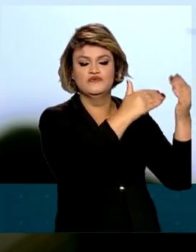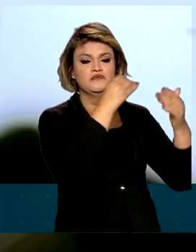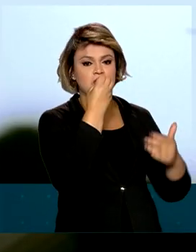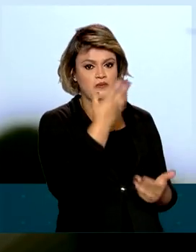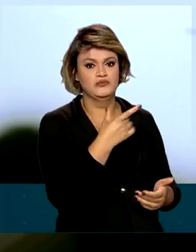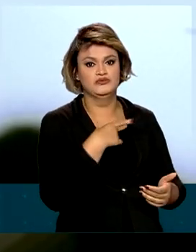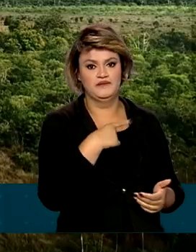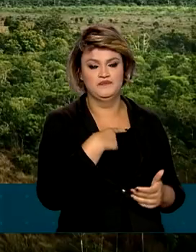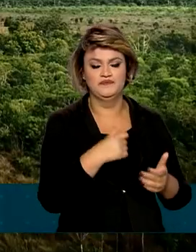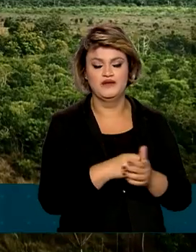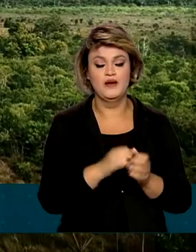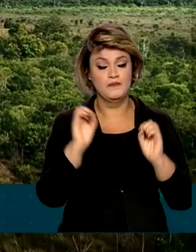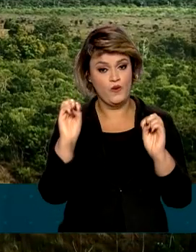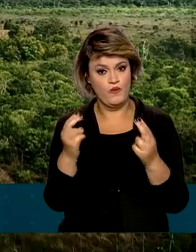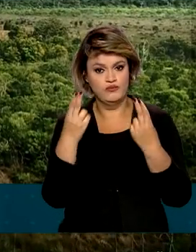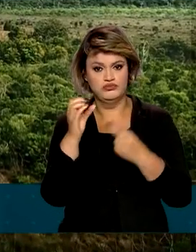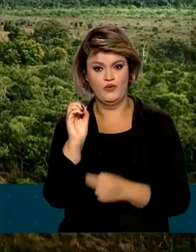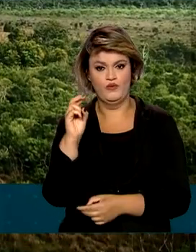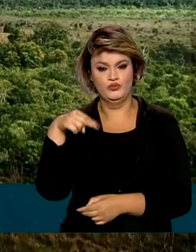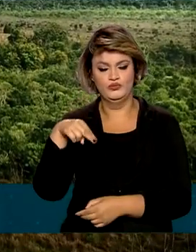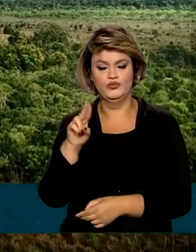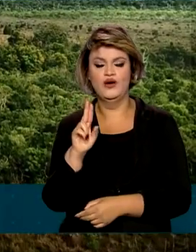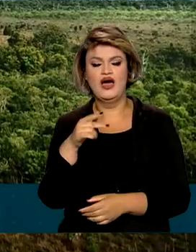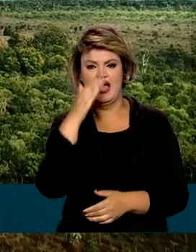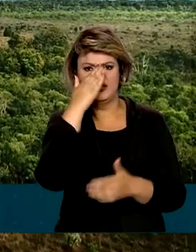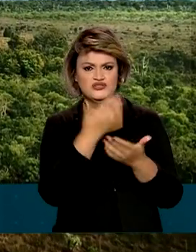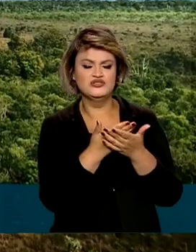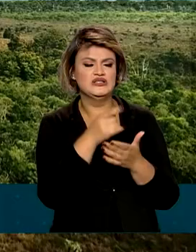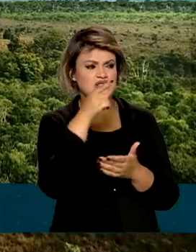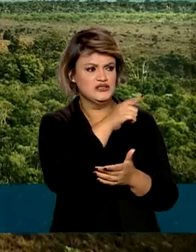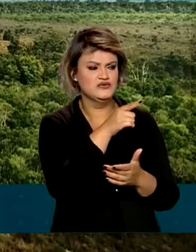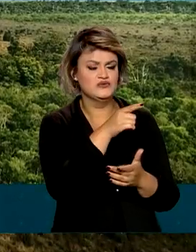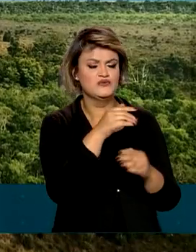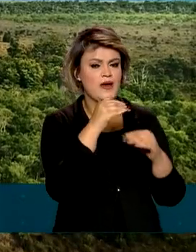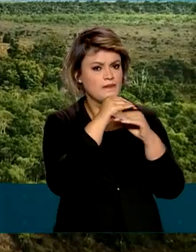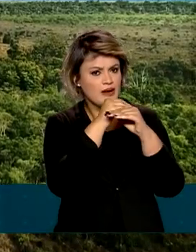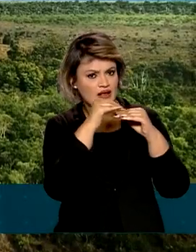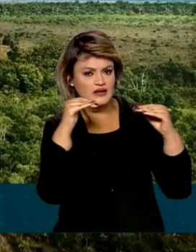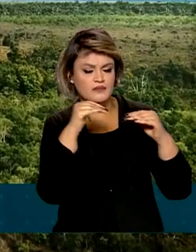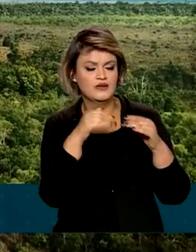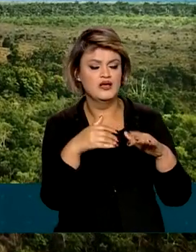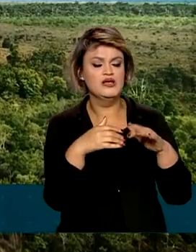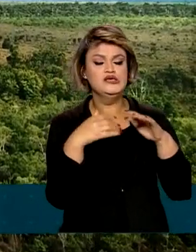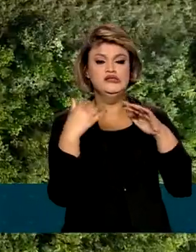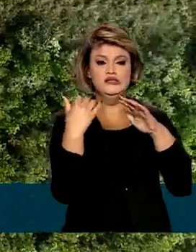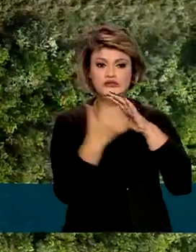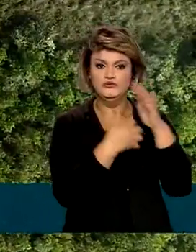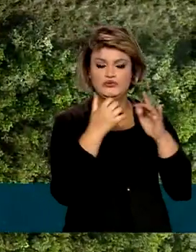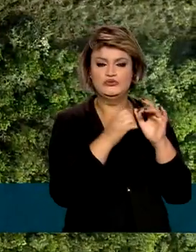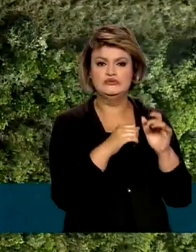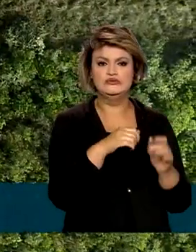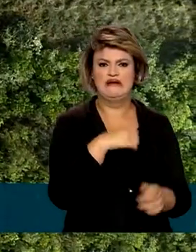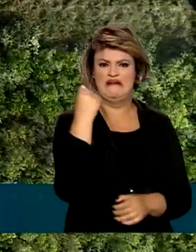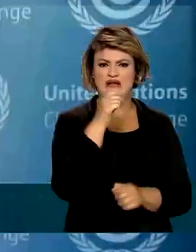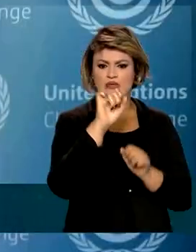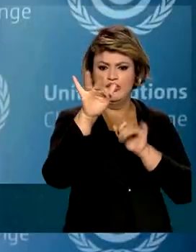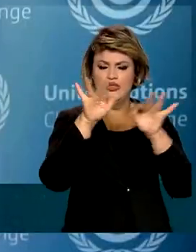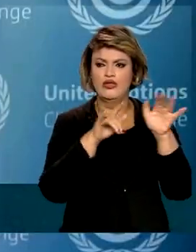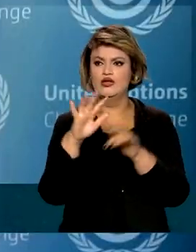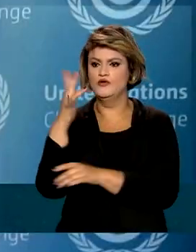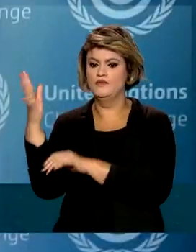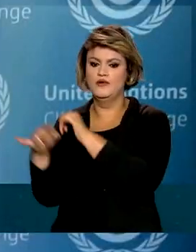Para as Nações Unidas, trata-se de nivelar o jogo entre uma indústria nociva e o meio ambiente.